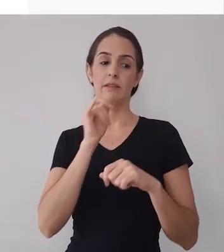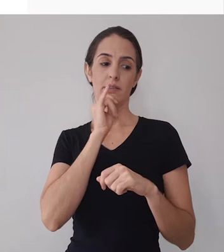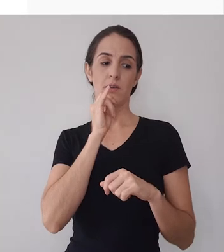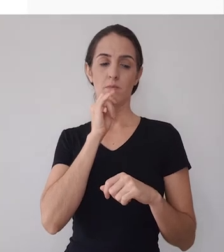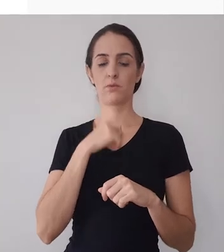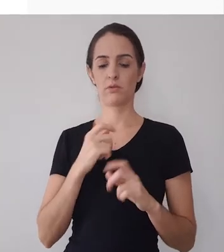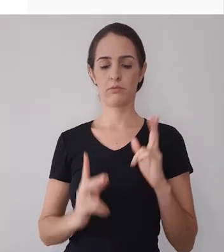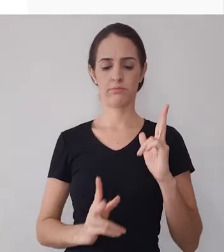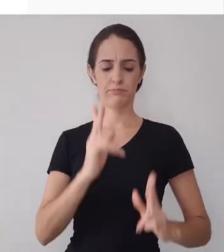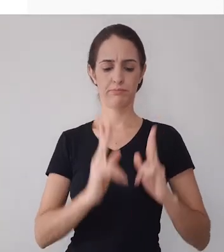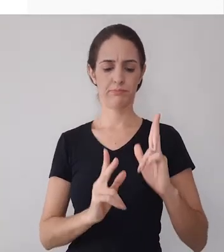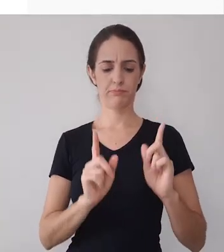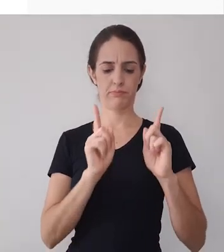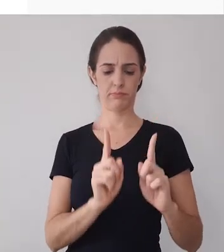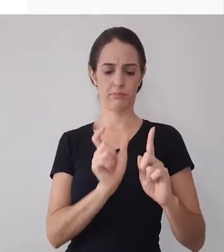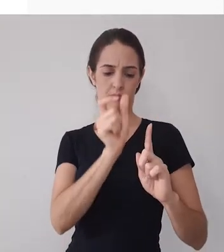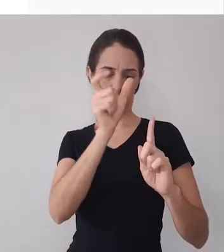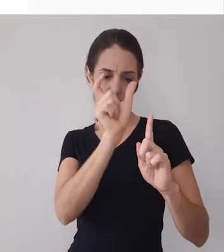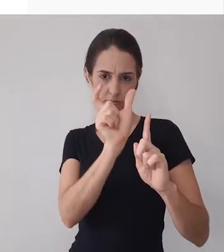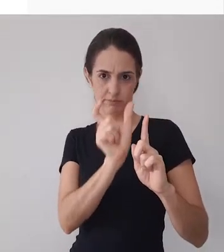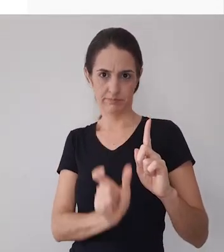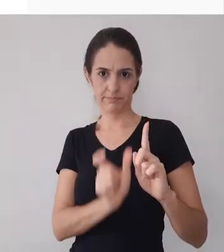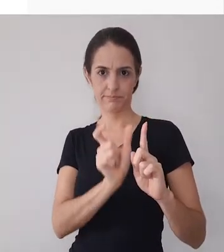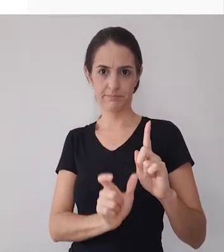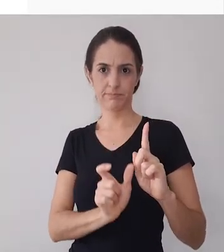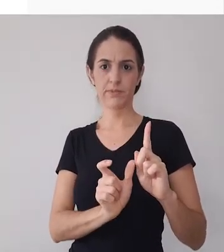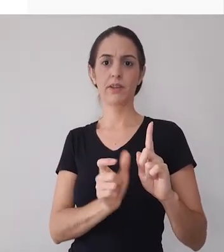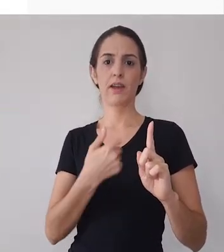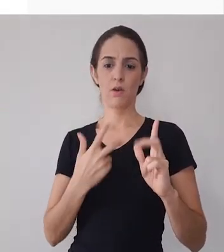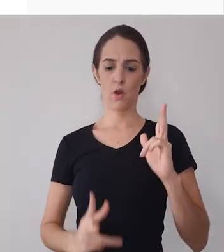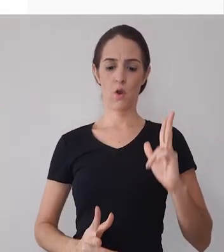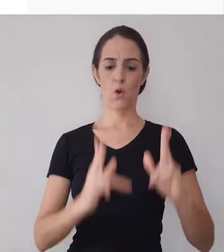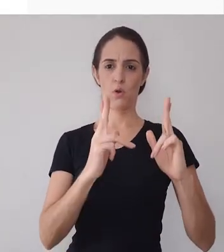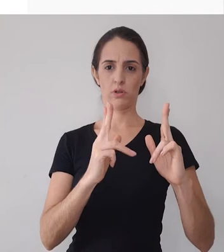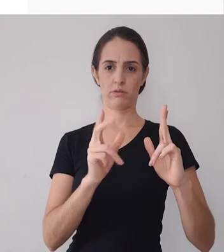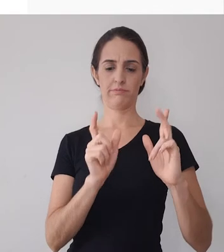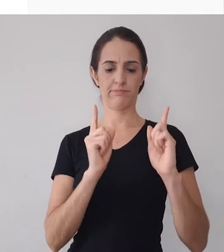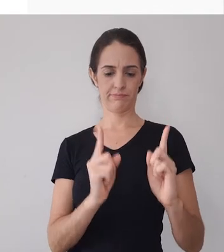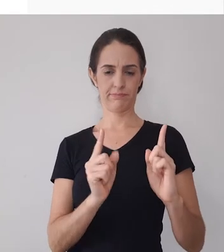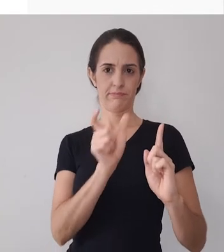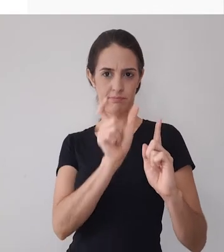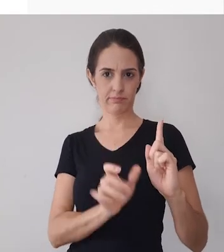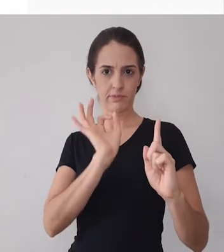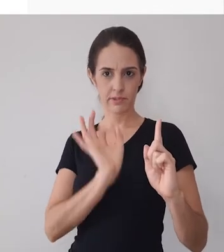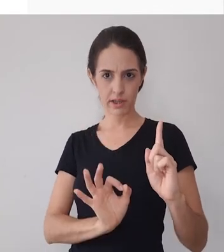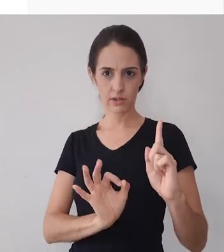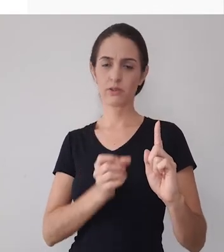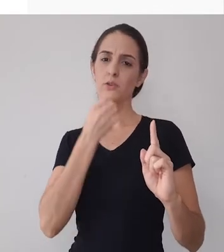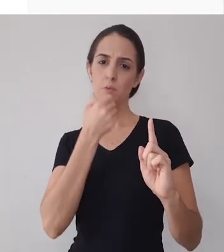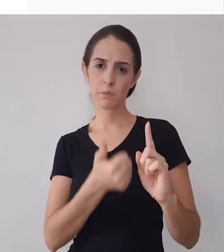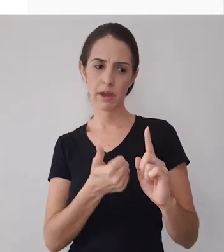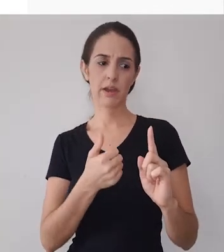você colocou essa parte nessa nessa funcionalidade de corte beleza